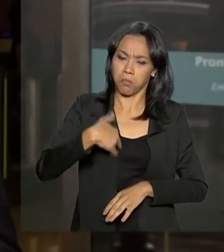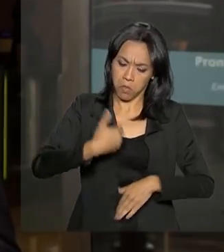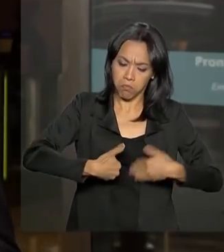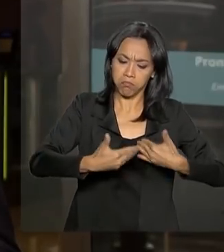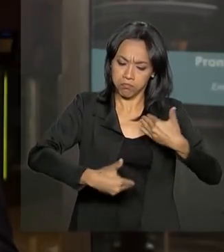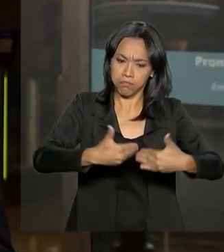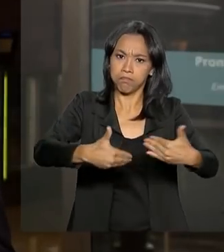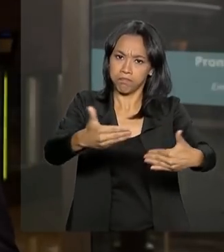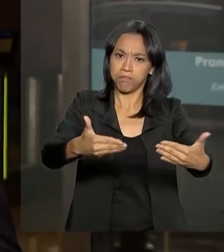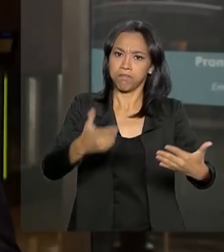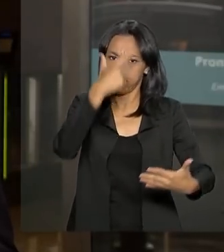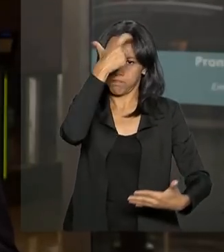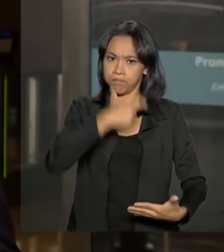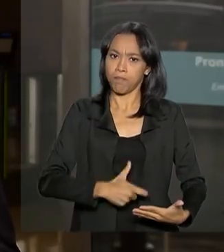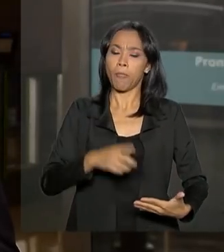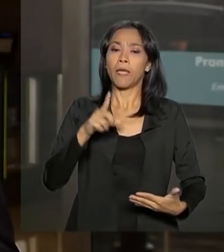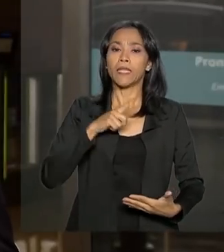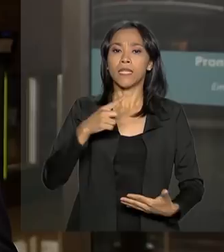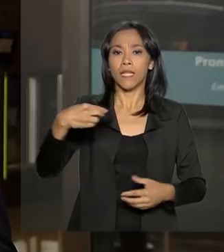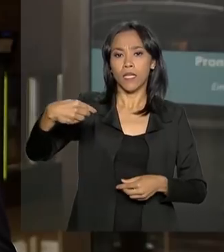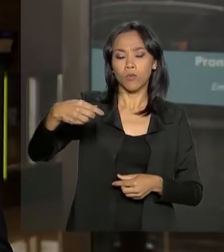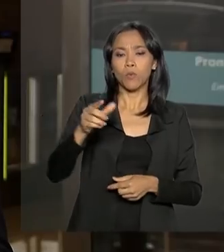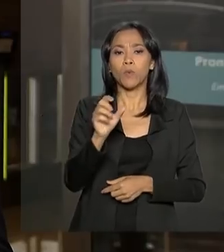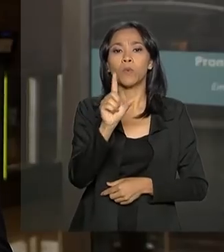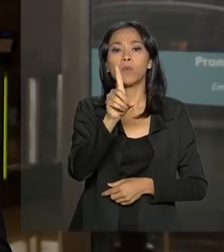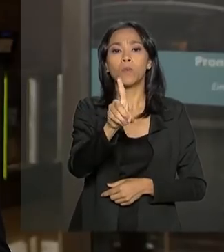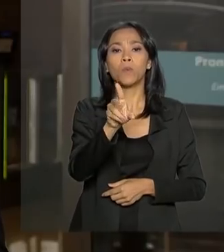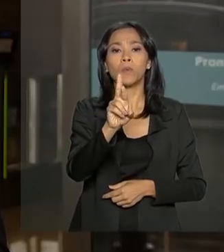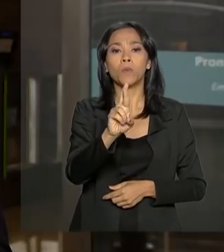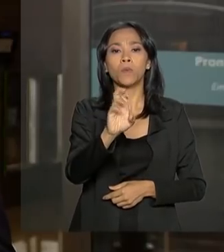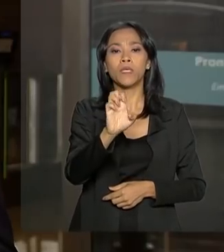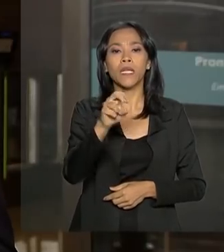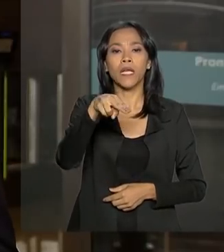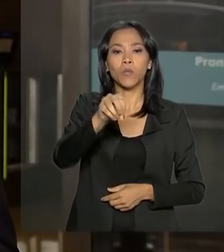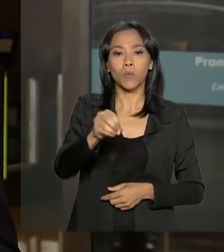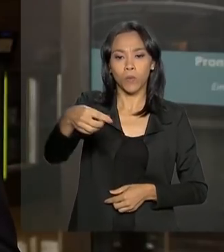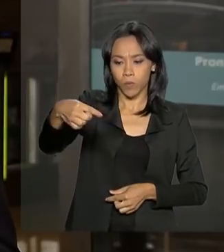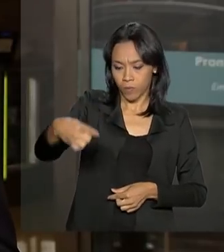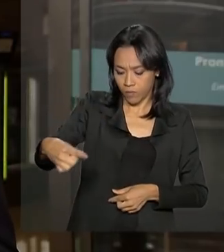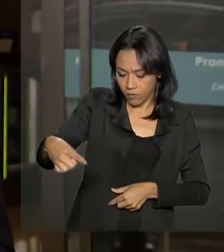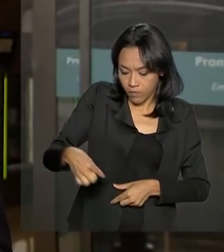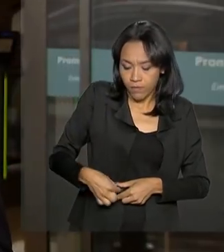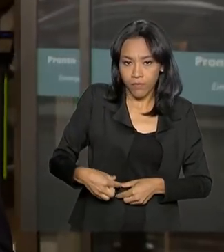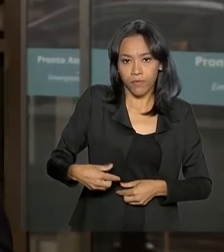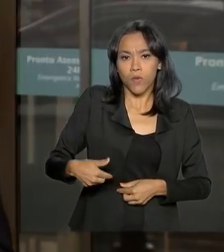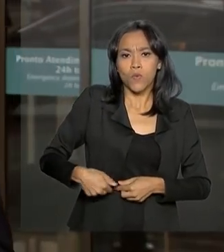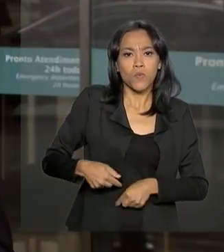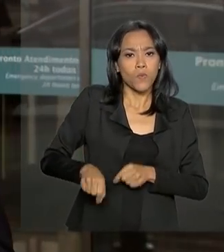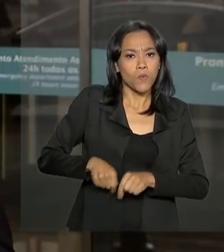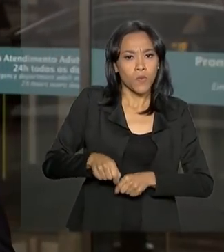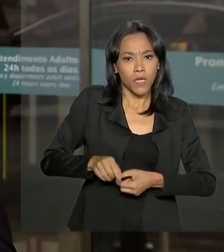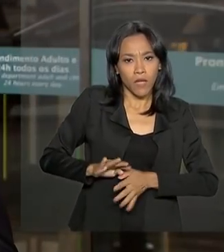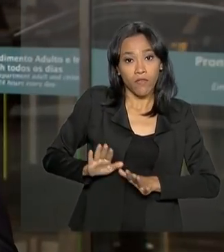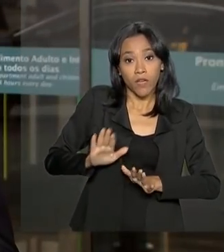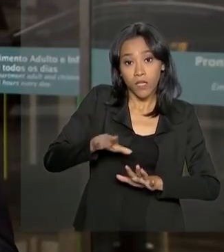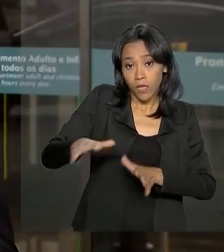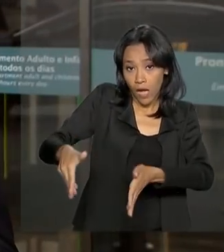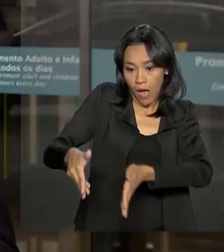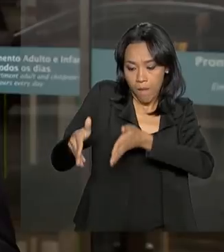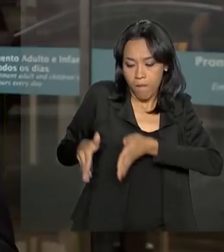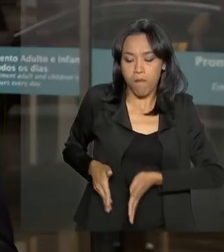Ele permanece com um dreno na região do abdômen, principalmente no local onde estava acoplada a bolsa de